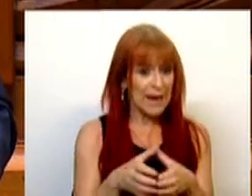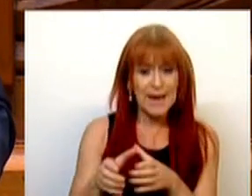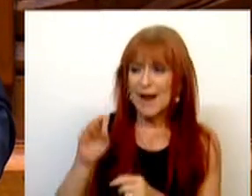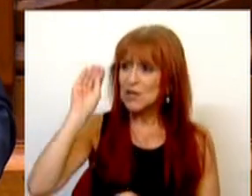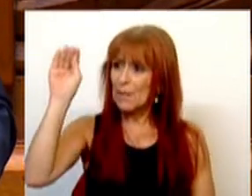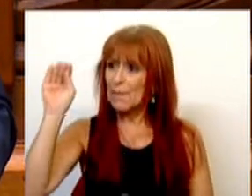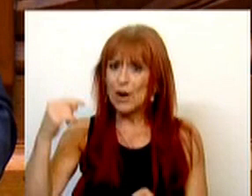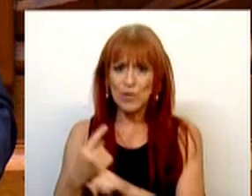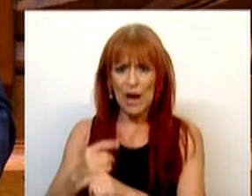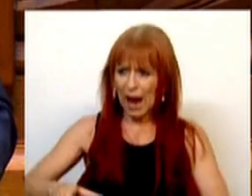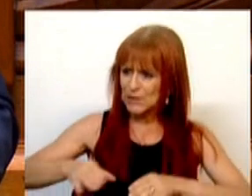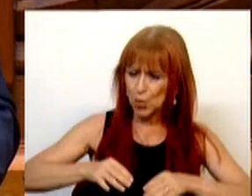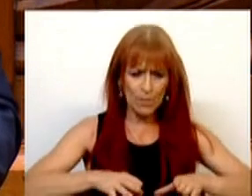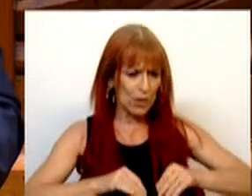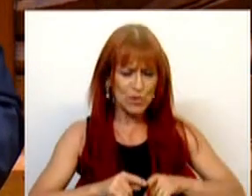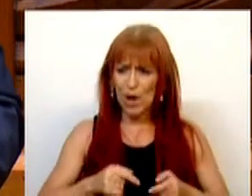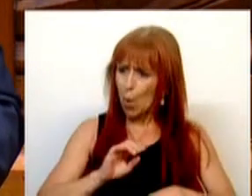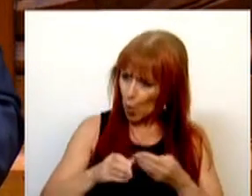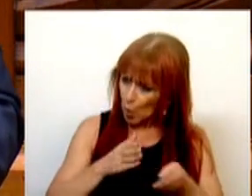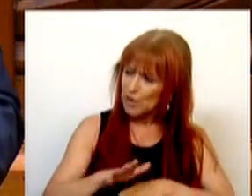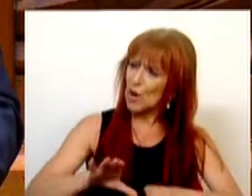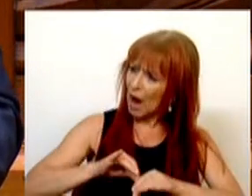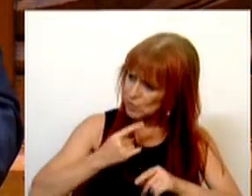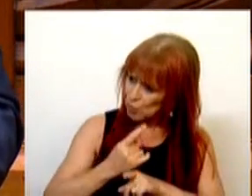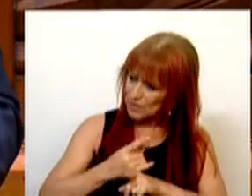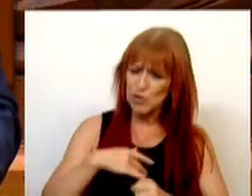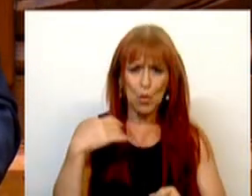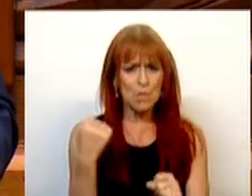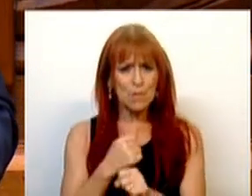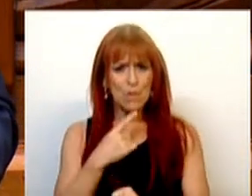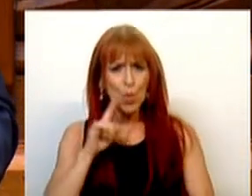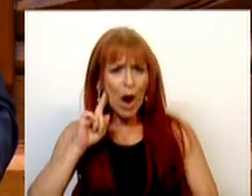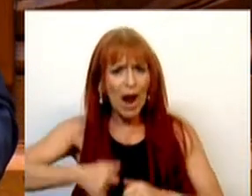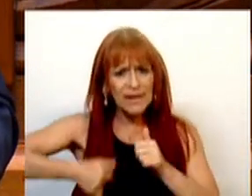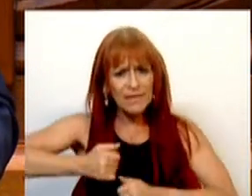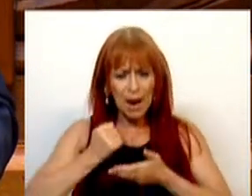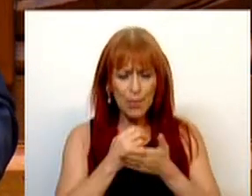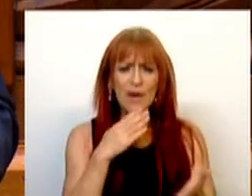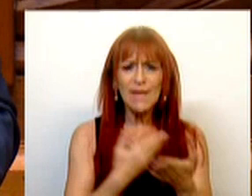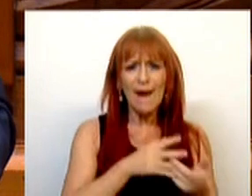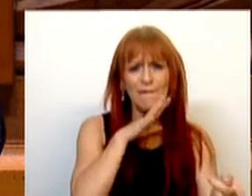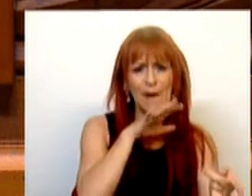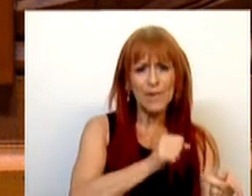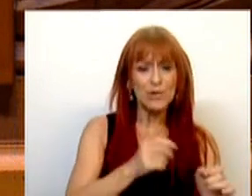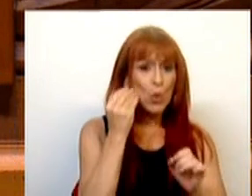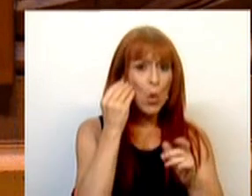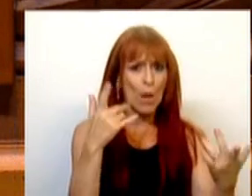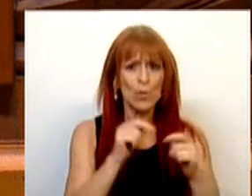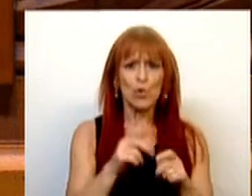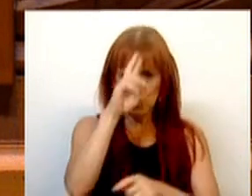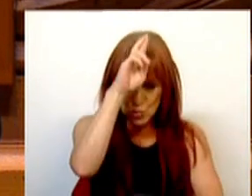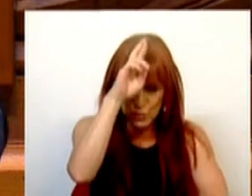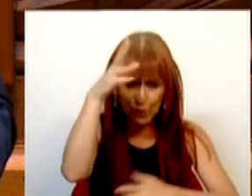bancárias assumam ou continuem a assumir um papel muito ativo de apoio às famílias, de forma a que o